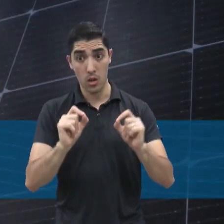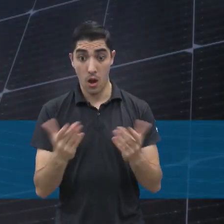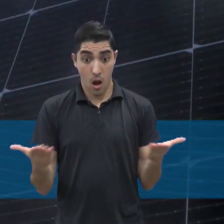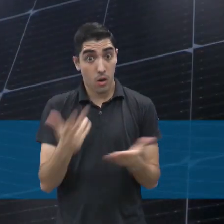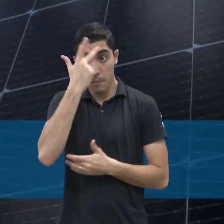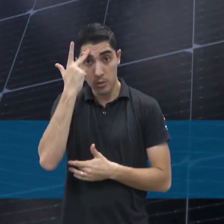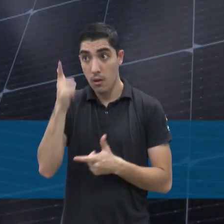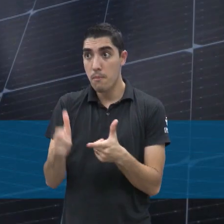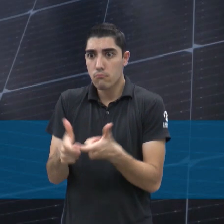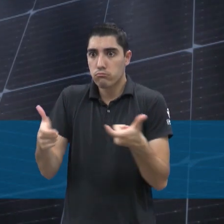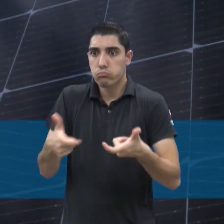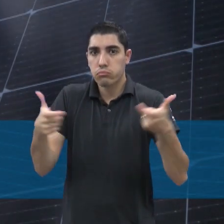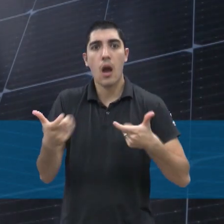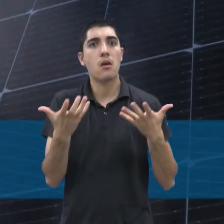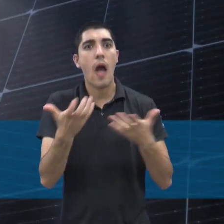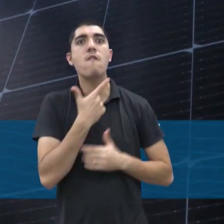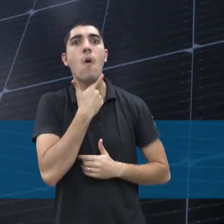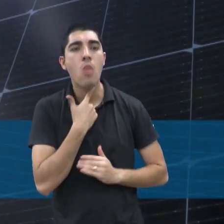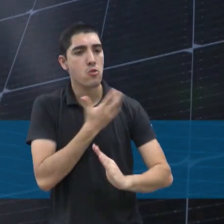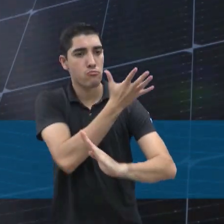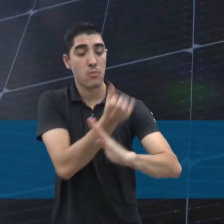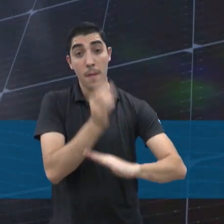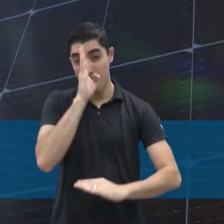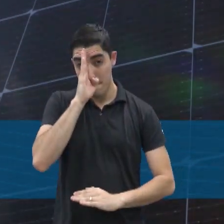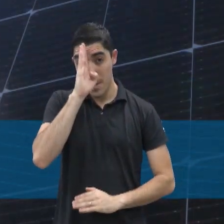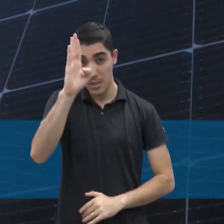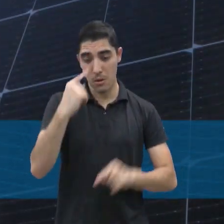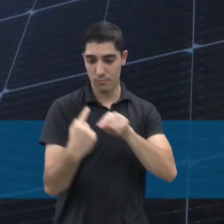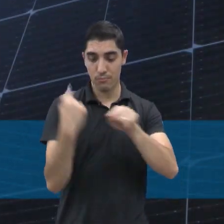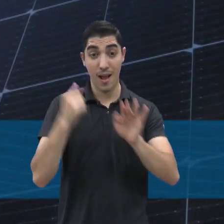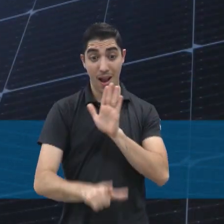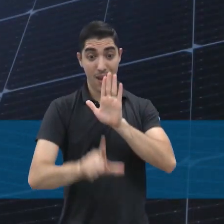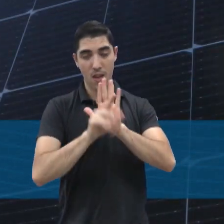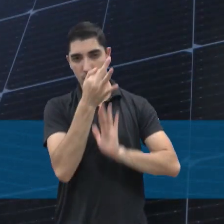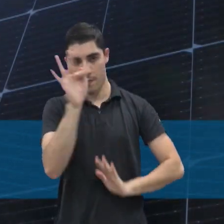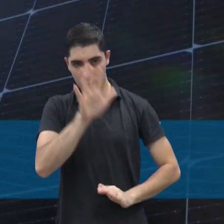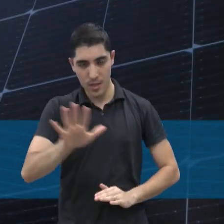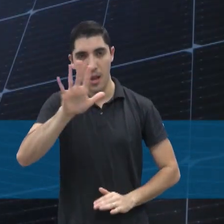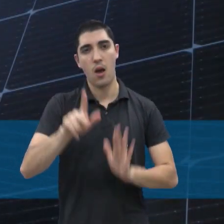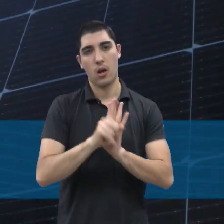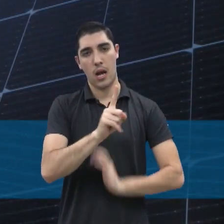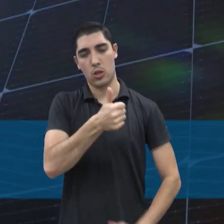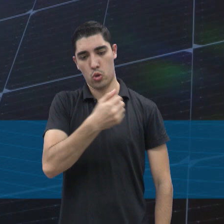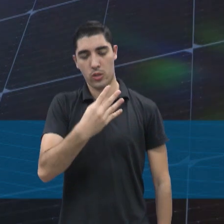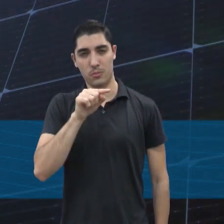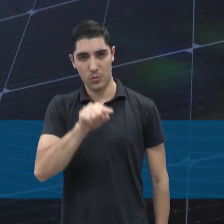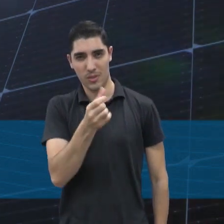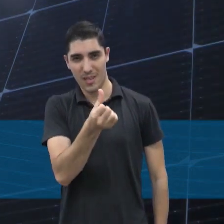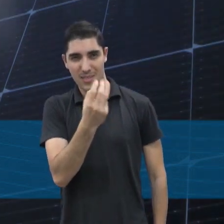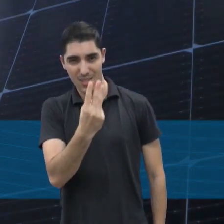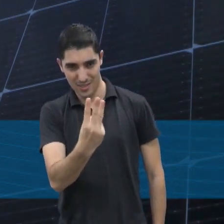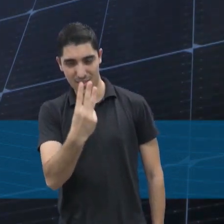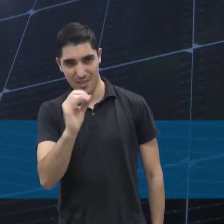cada vez mais em alta, principalmente depois da sanção da Lei Federal 14.300 de 2022, que